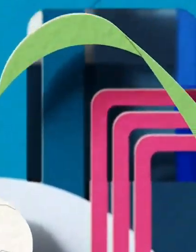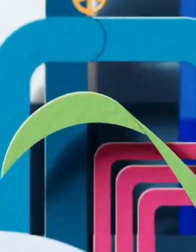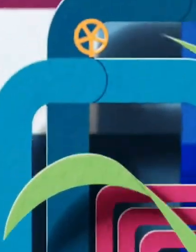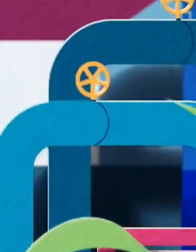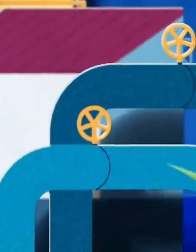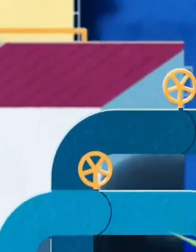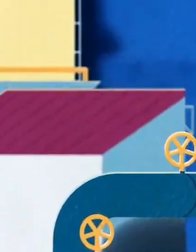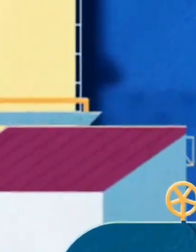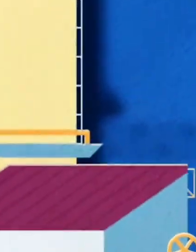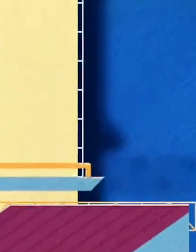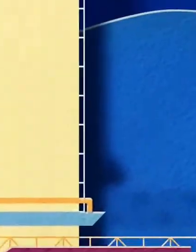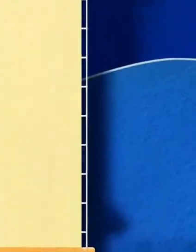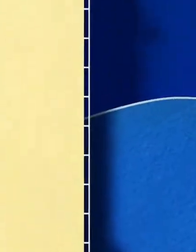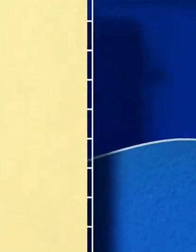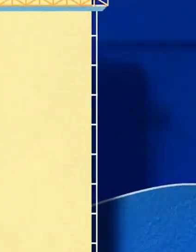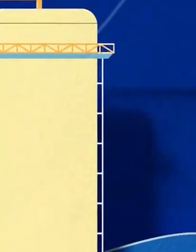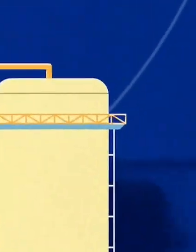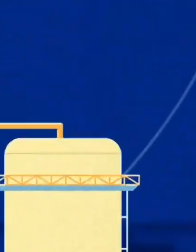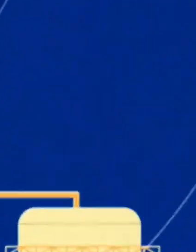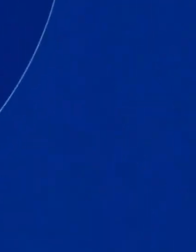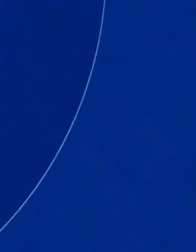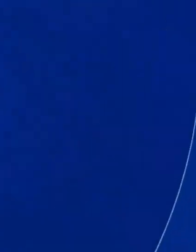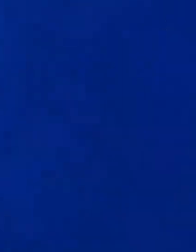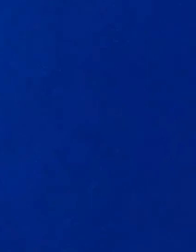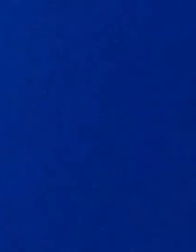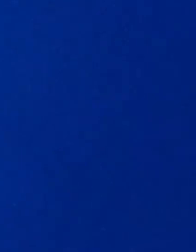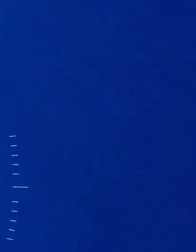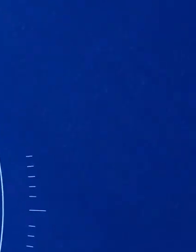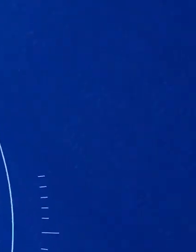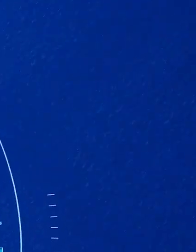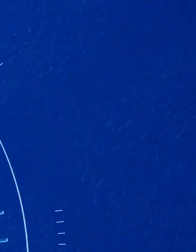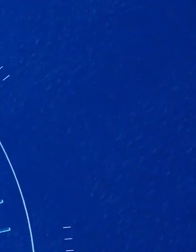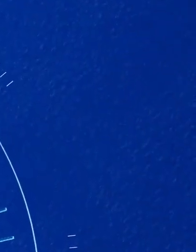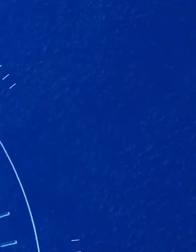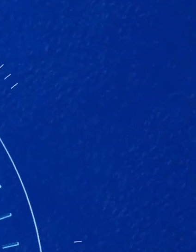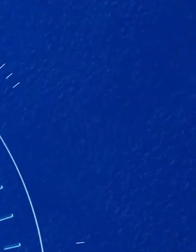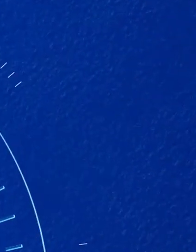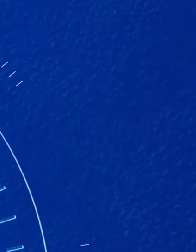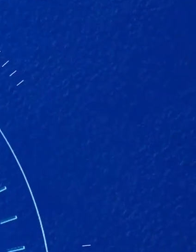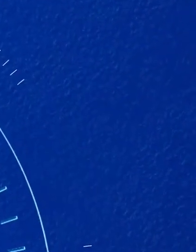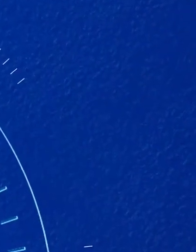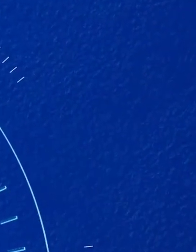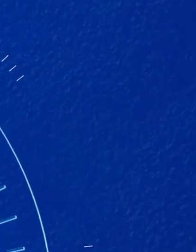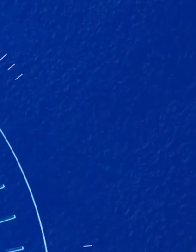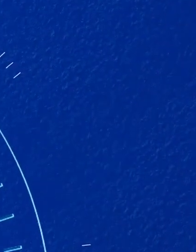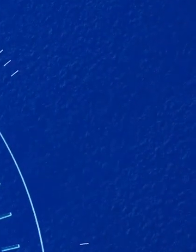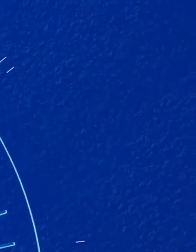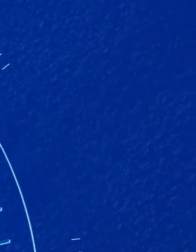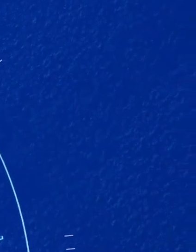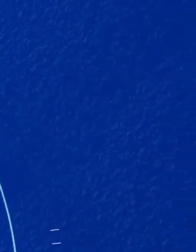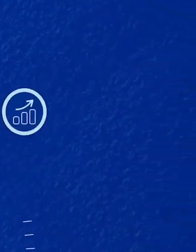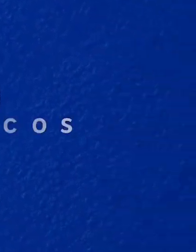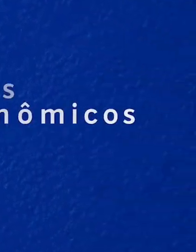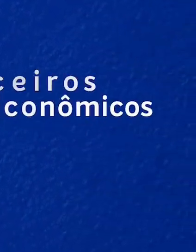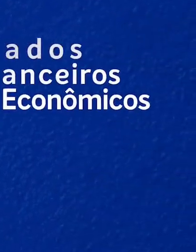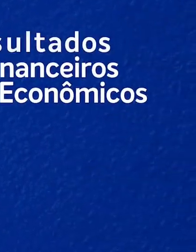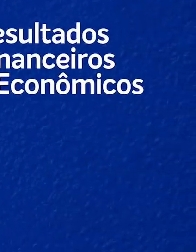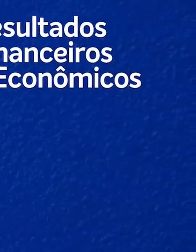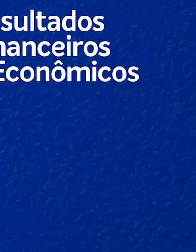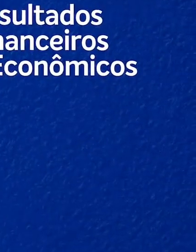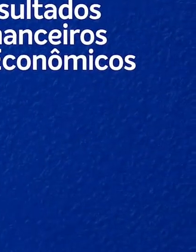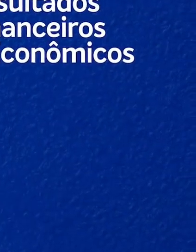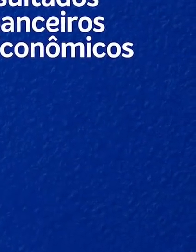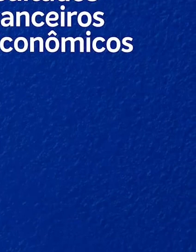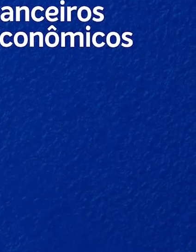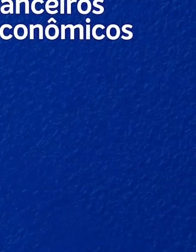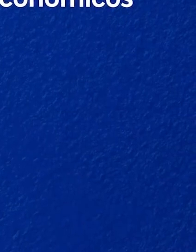que nós temos hoje para transformar o futuro. Por isso, a Braskem, alinhada com os objetivos de desenvolvimento